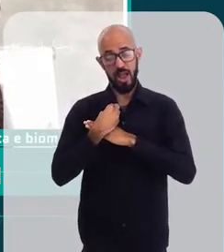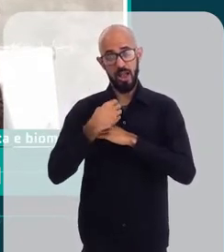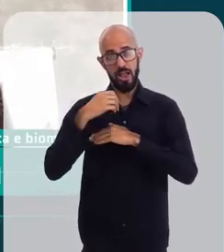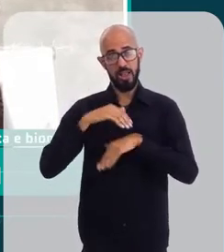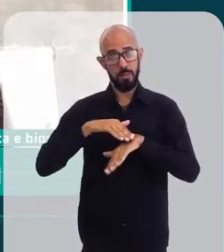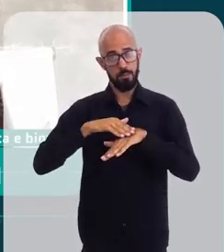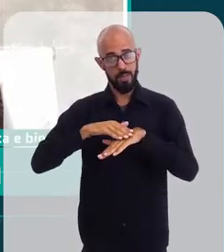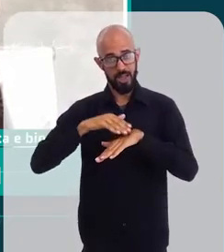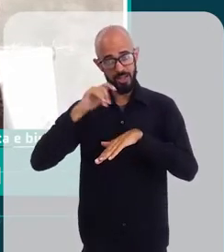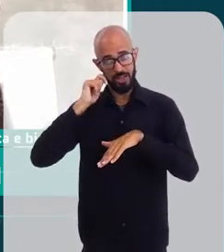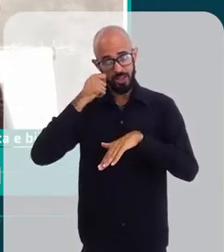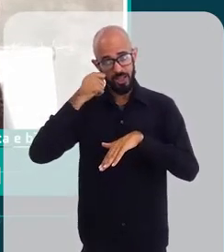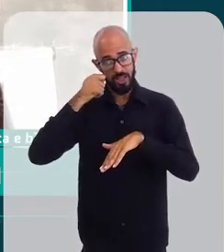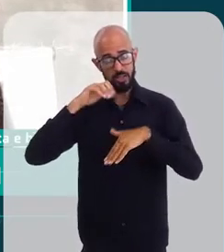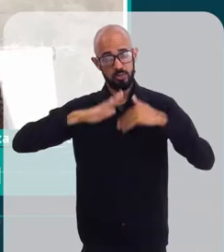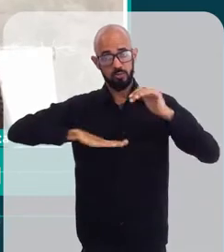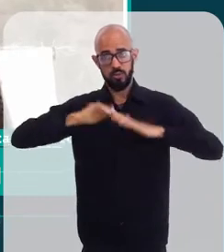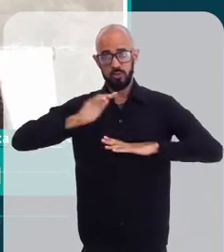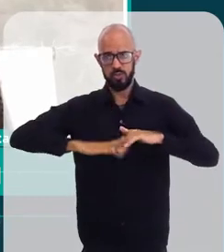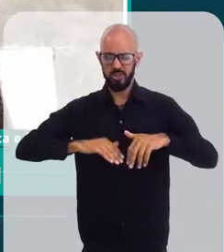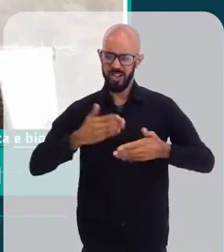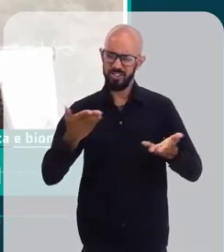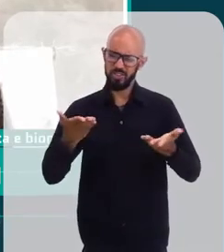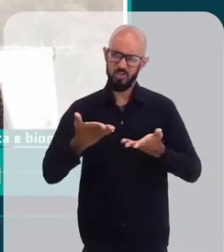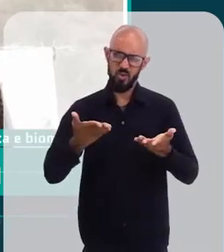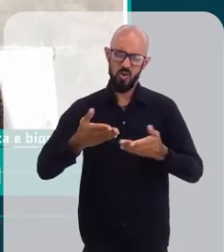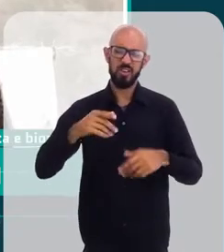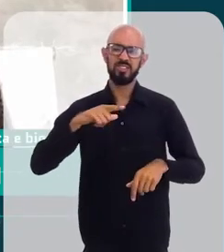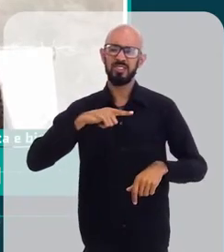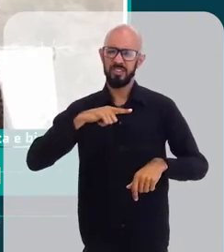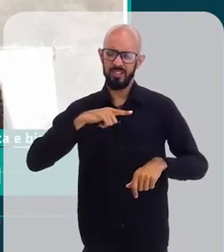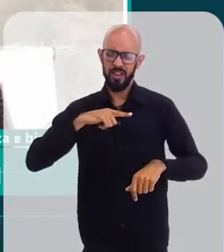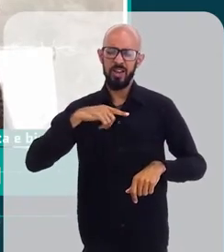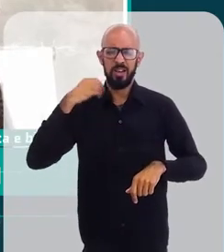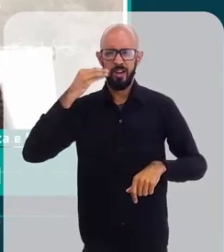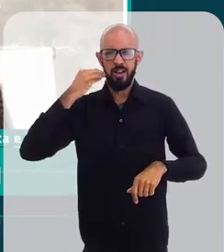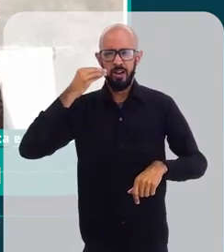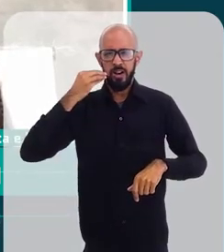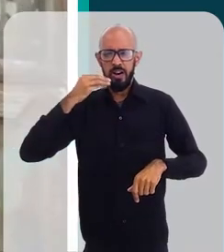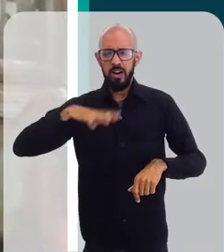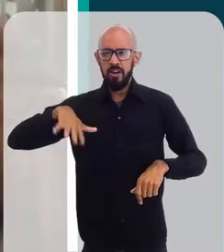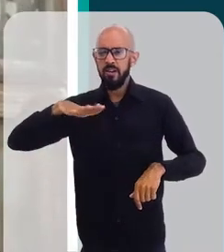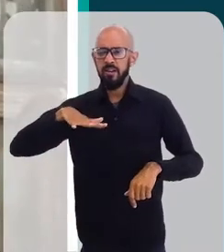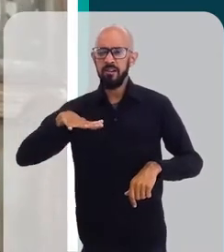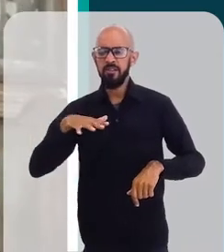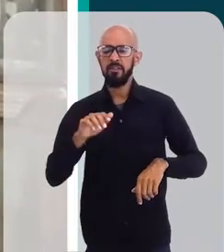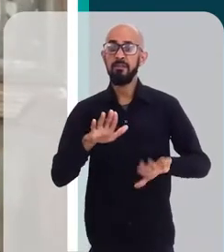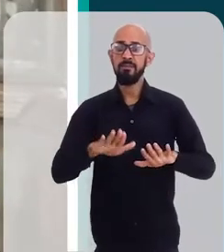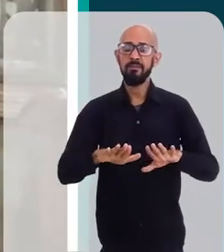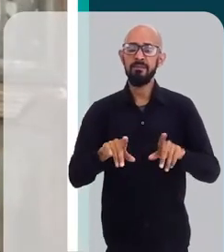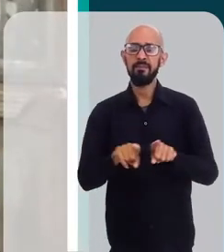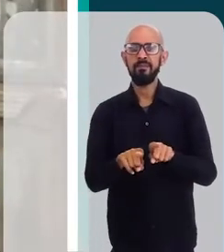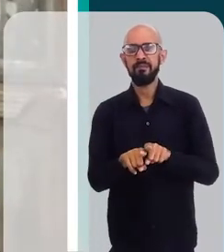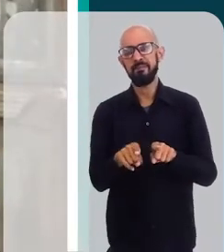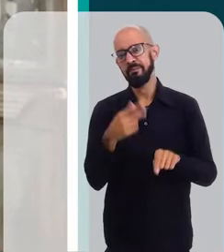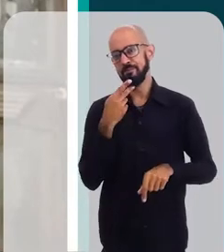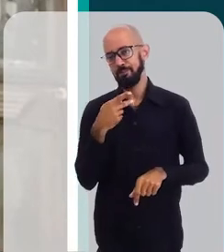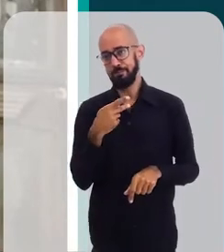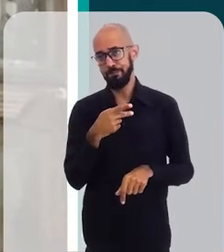pele negra, dos profissionais negros que hoje já estão aí atuando no mercado e falando nisso,